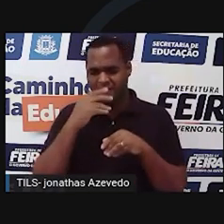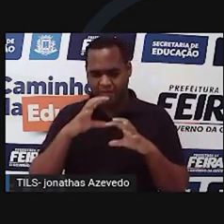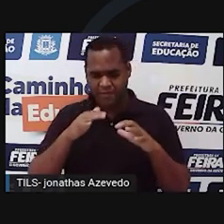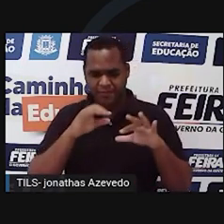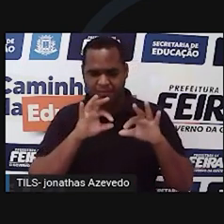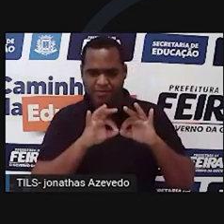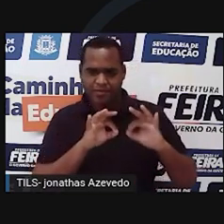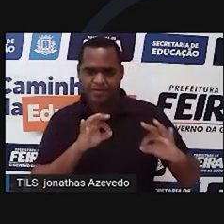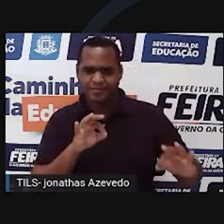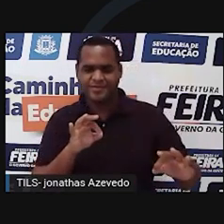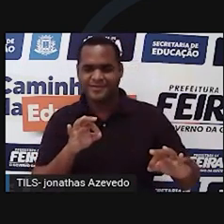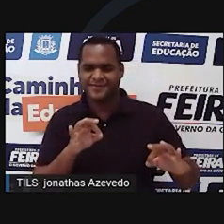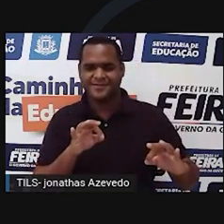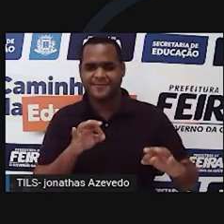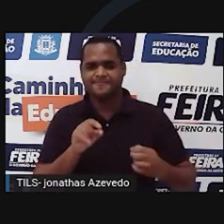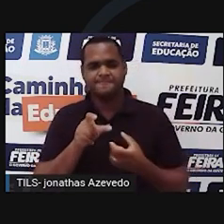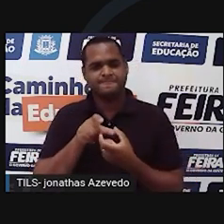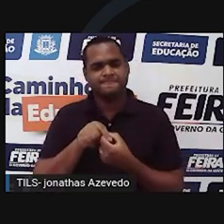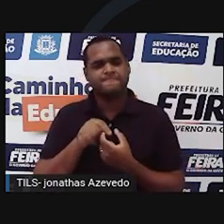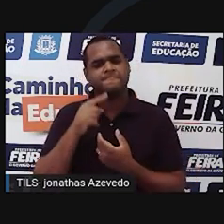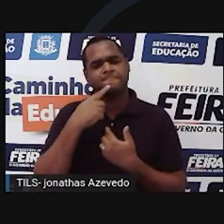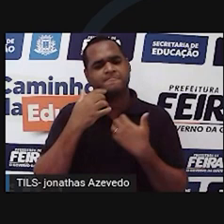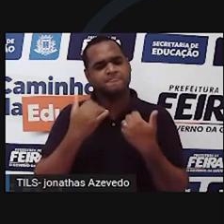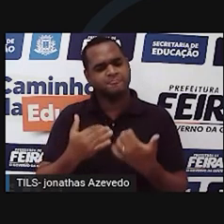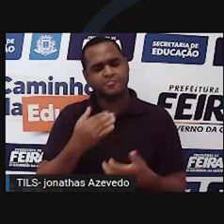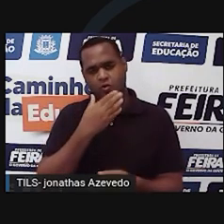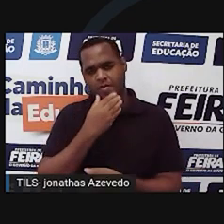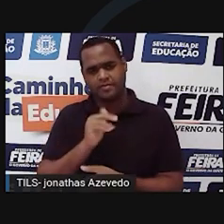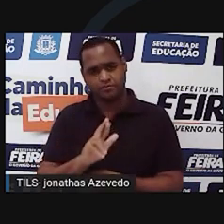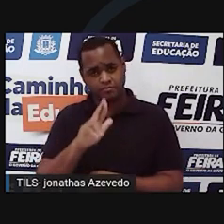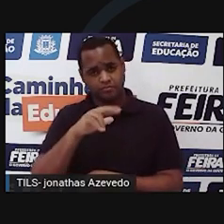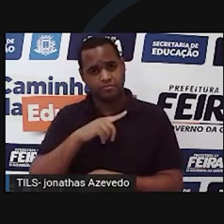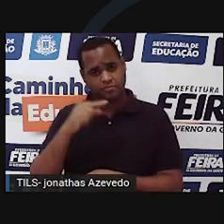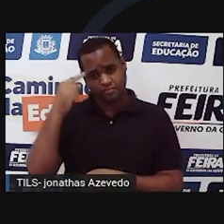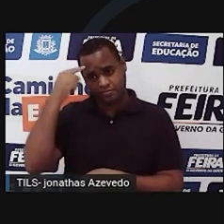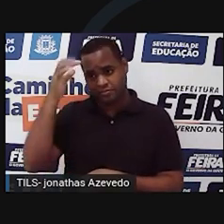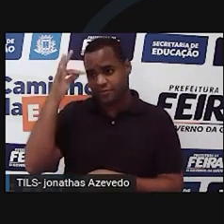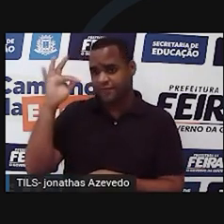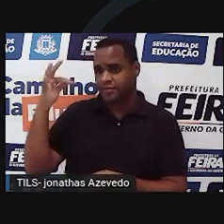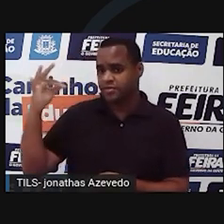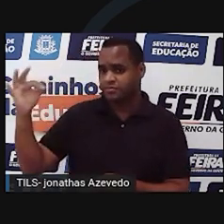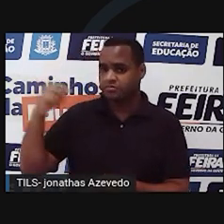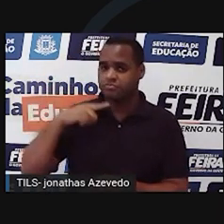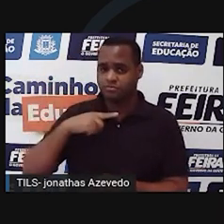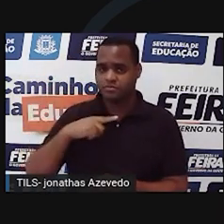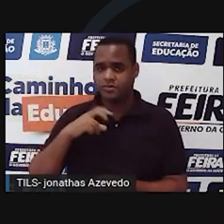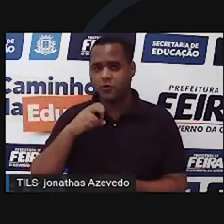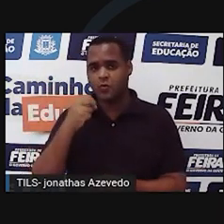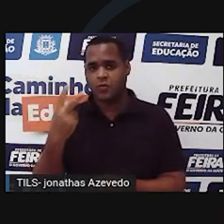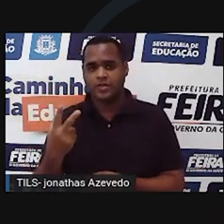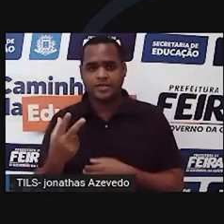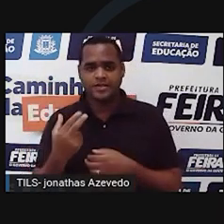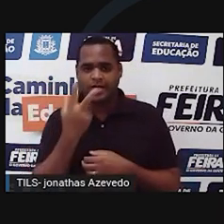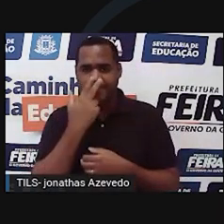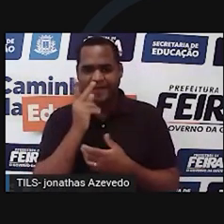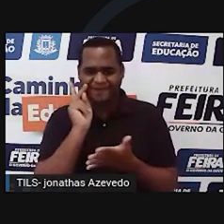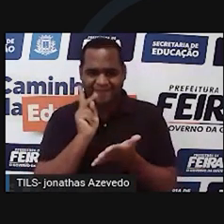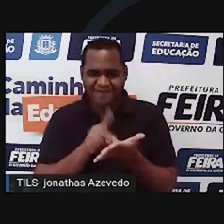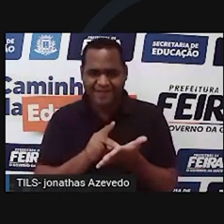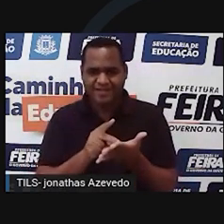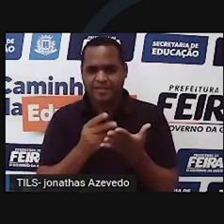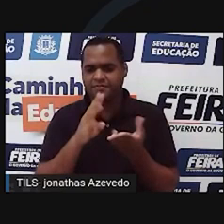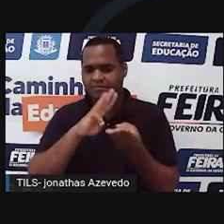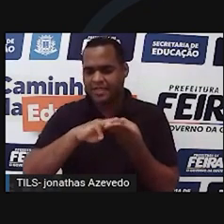a Inquisição perseguiu Giordano Bruno mais pelas ideias filosóficas dele do que pelas ideias físicas e